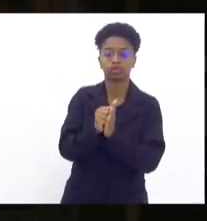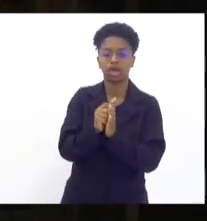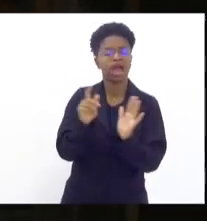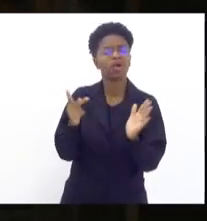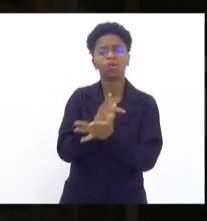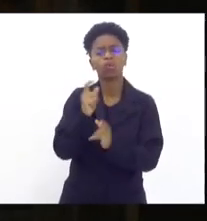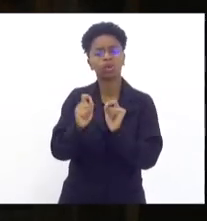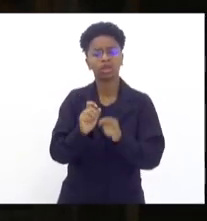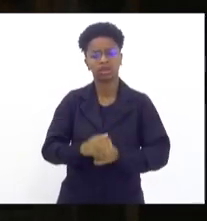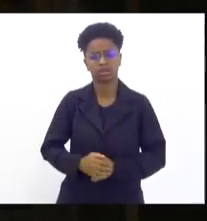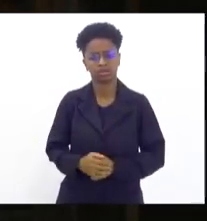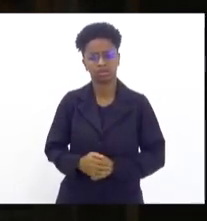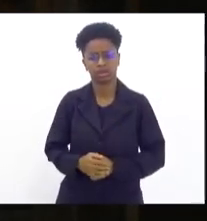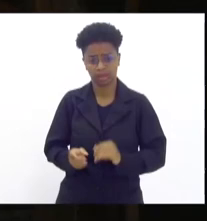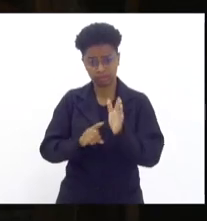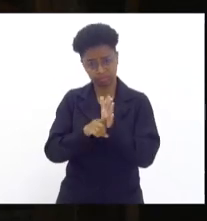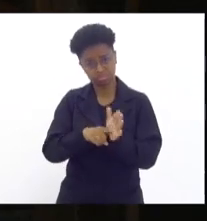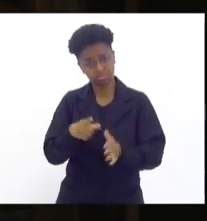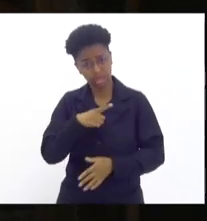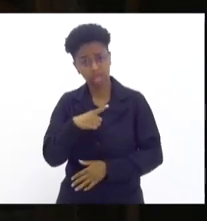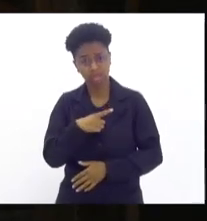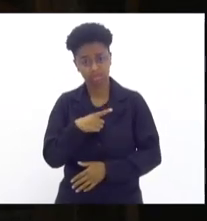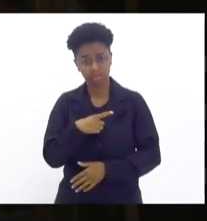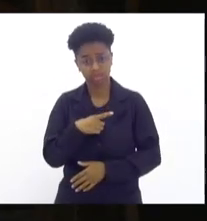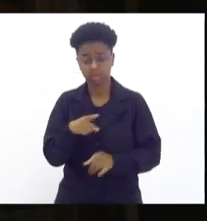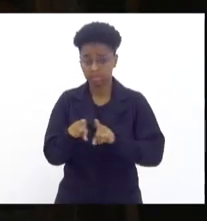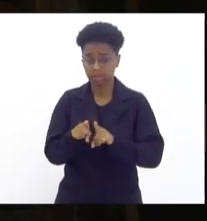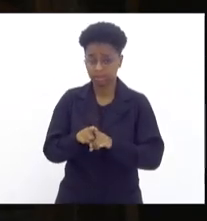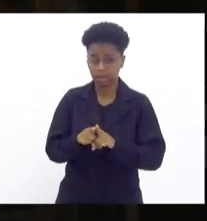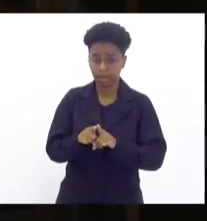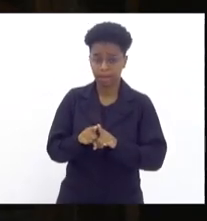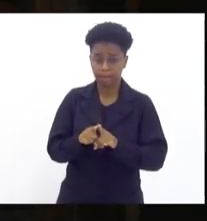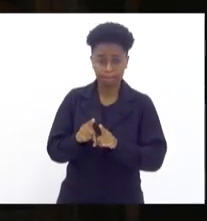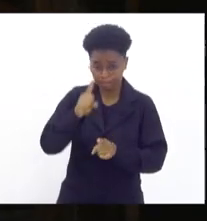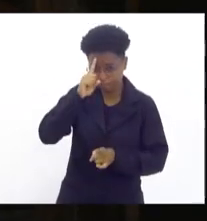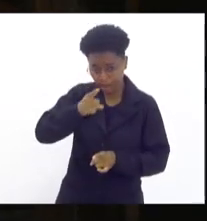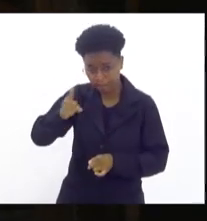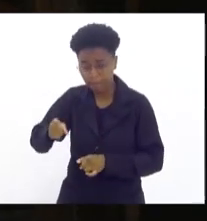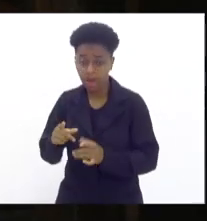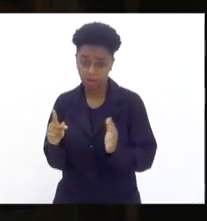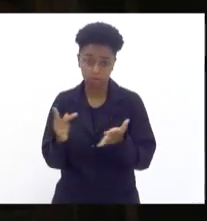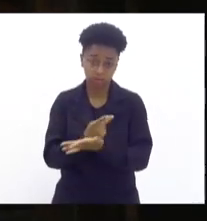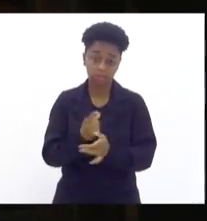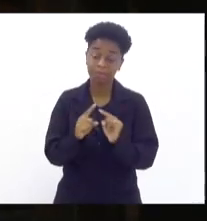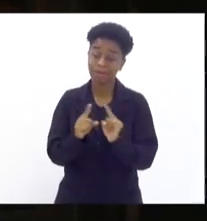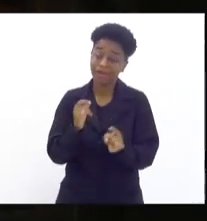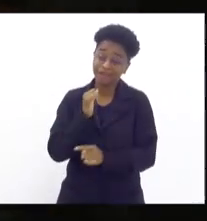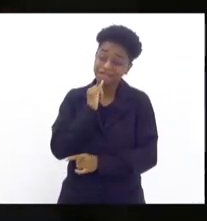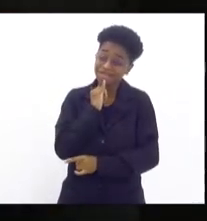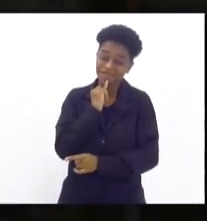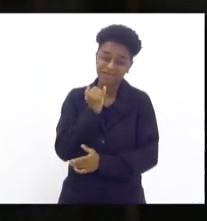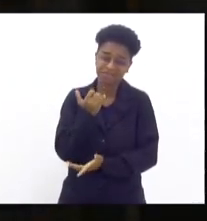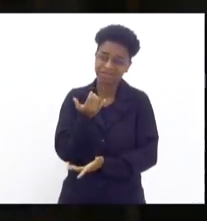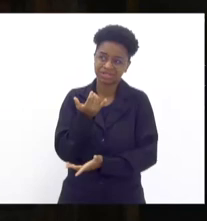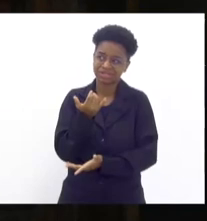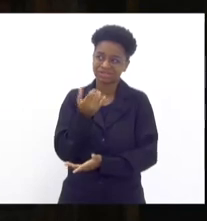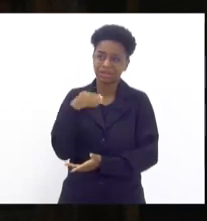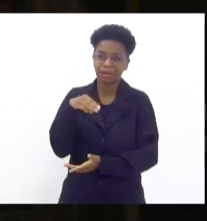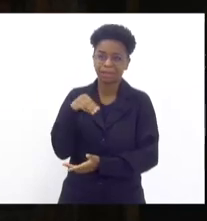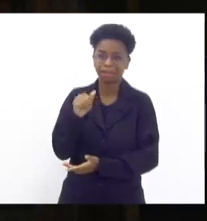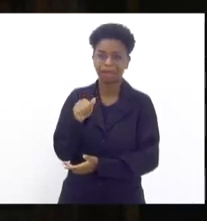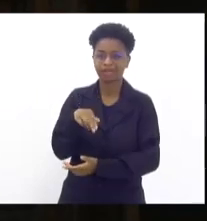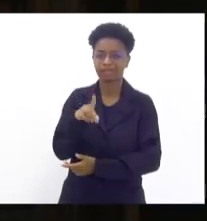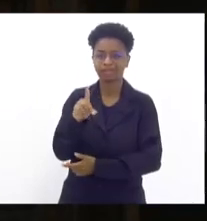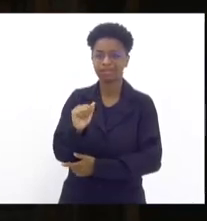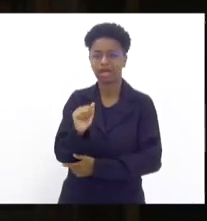As investigações estão sendo feitas, os indiciamentos estão sendo realizados, mas infelizmente nem sempre os mandados estão saindo.